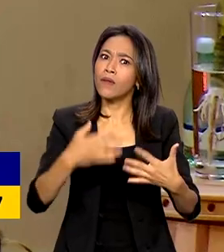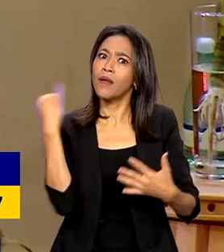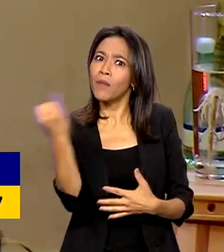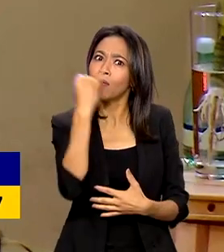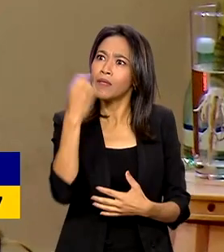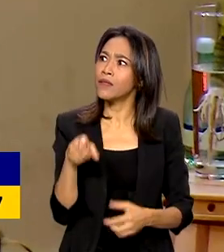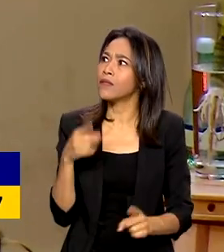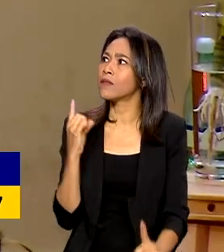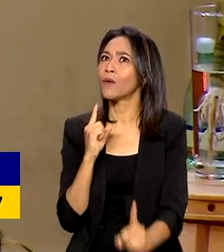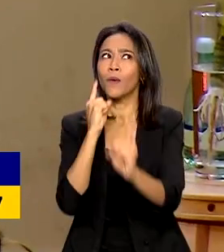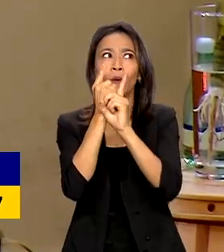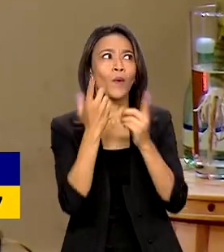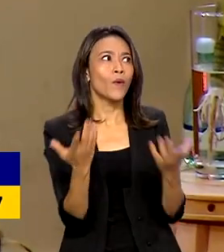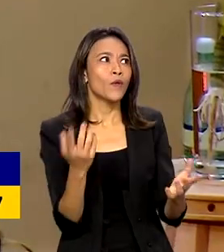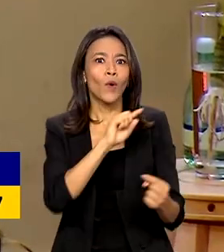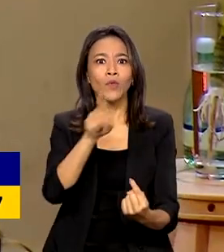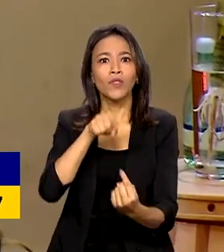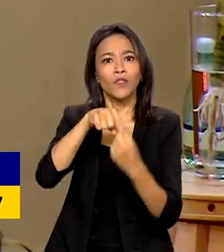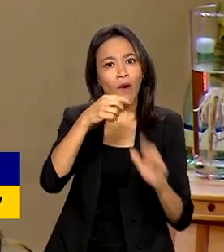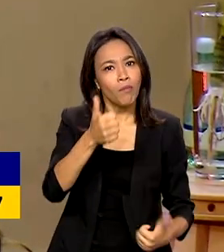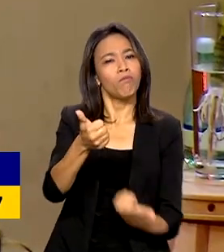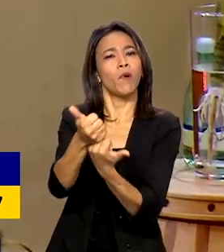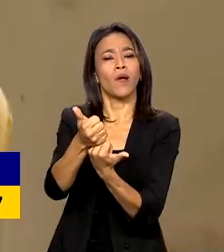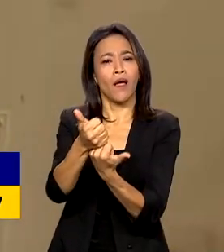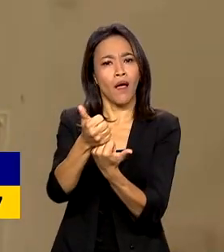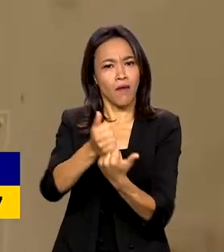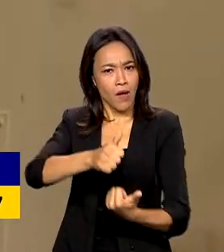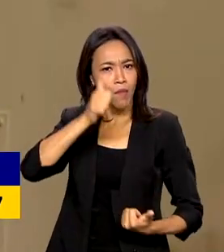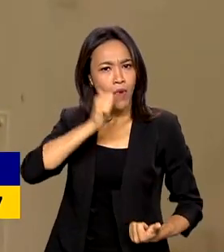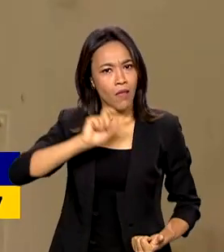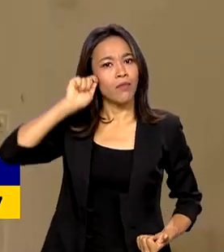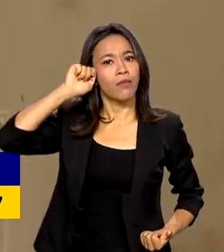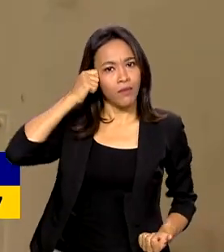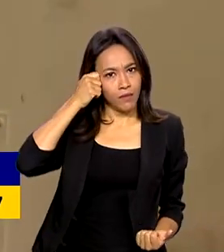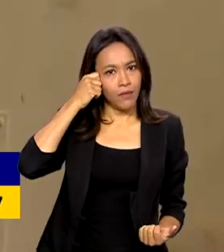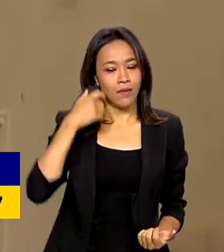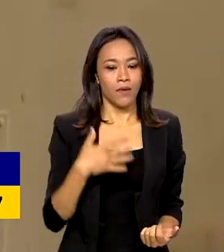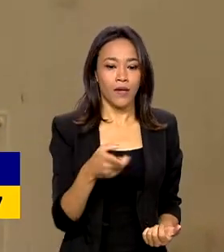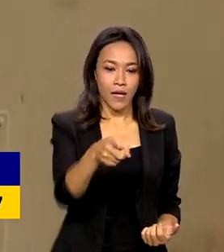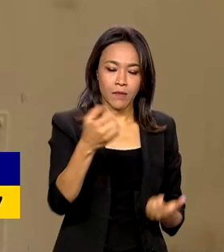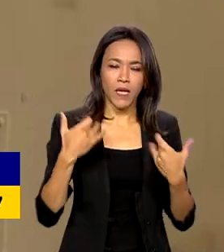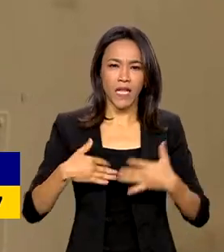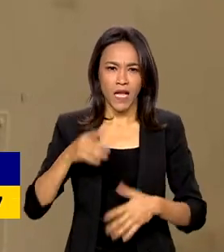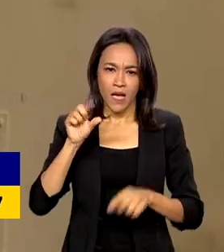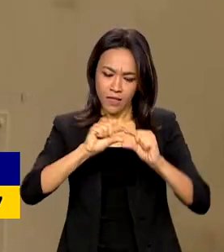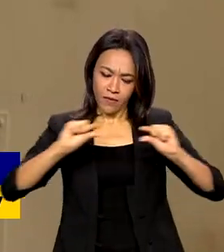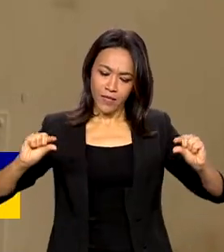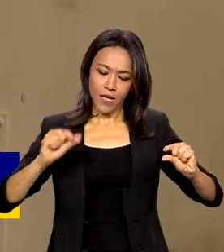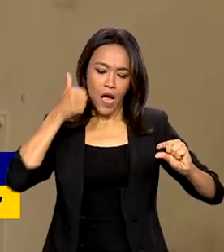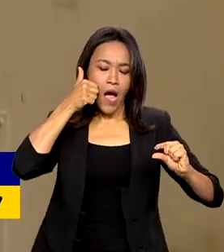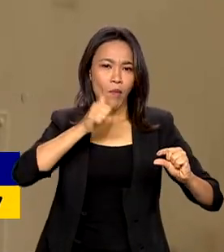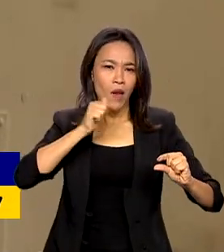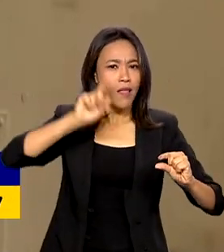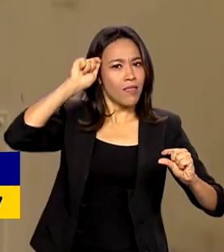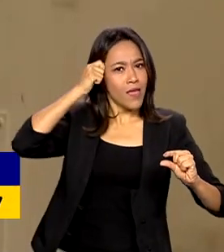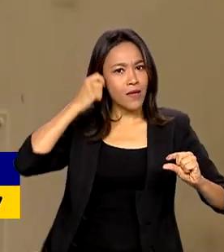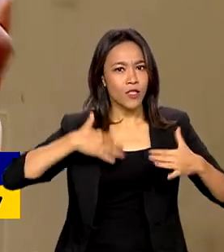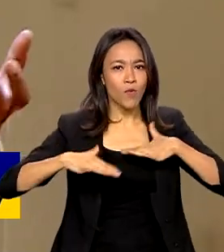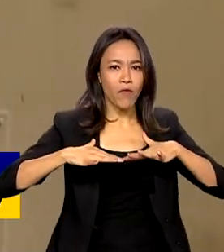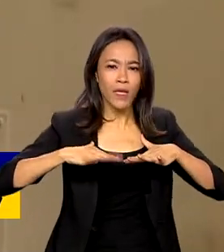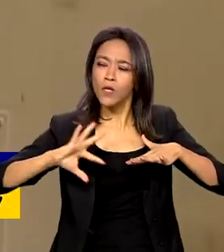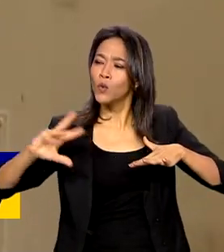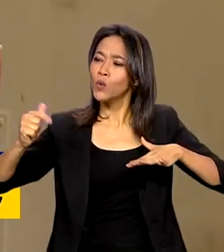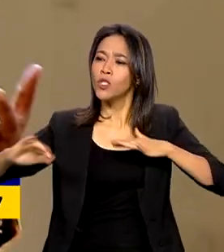Latinidades para o fortalecimento da mulher negra. Eu gosto muito dessa frase, quando a mulher negra se movimenta, tudo se movimenta,